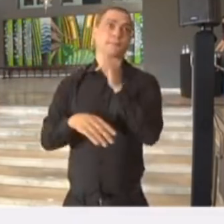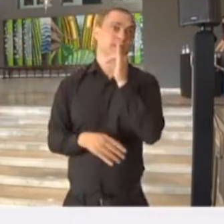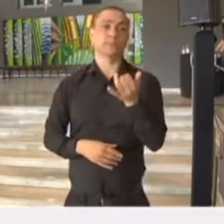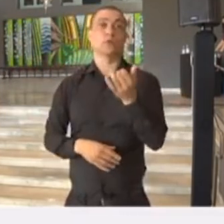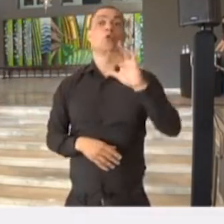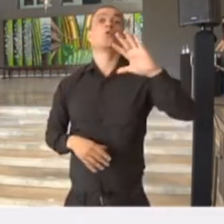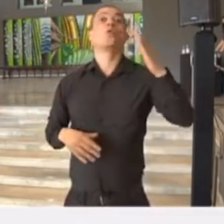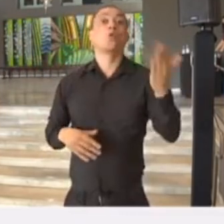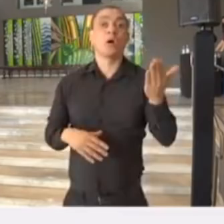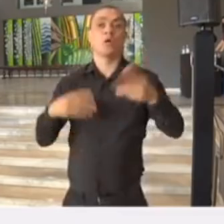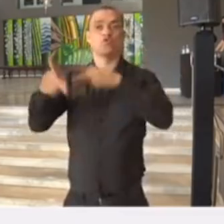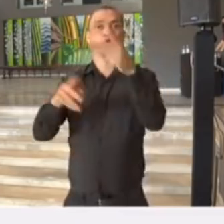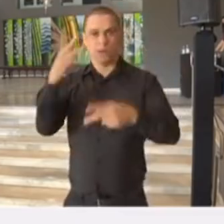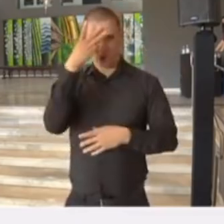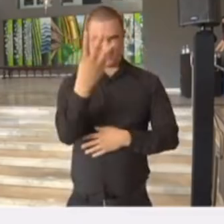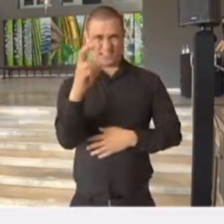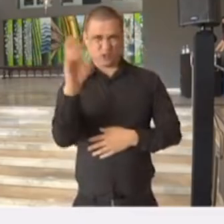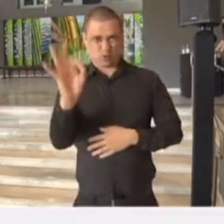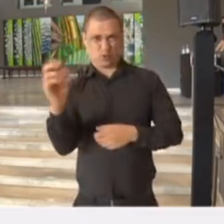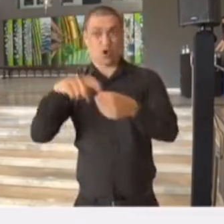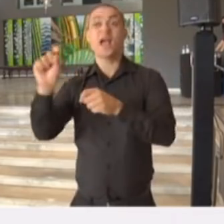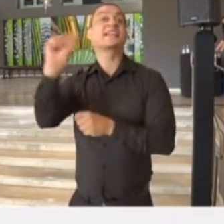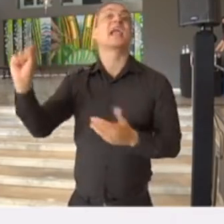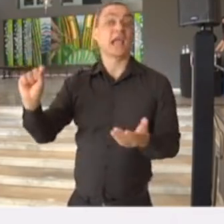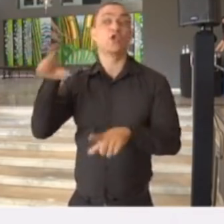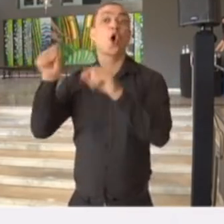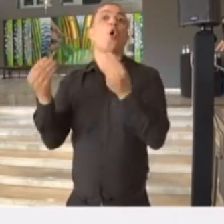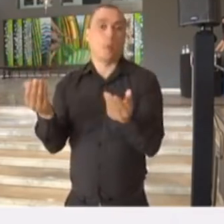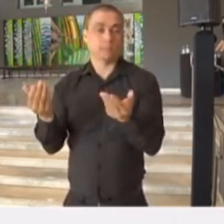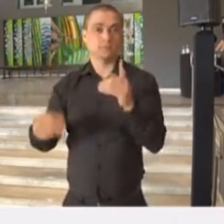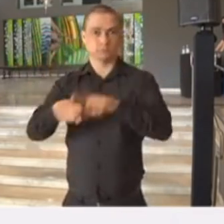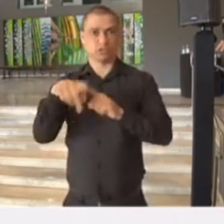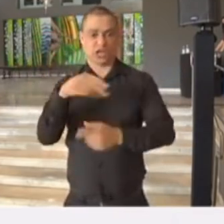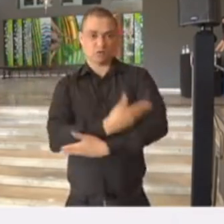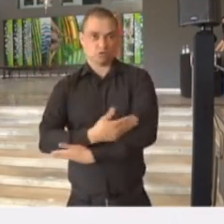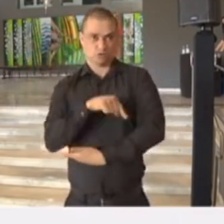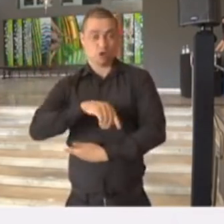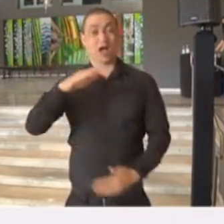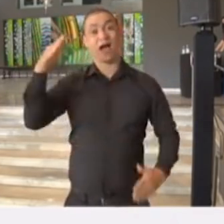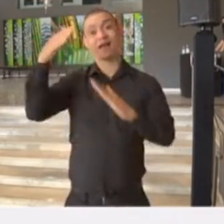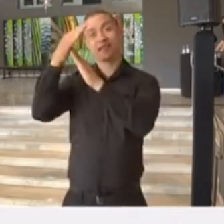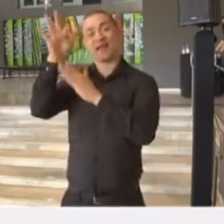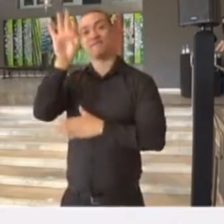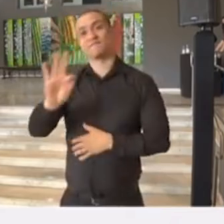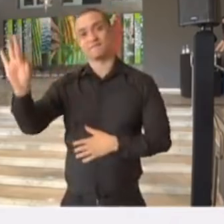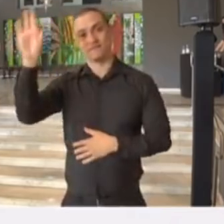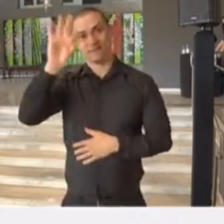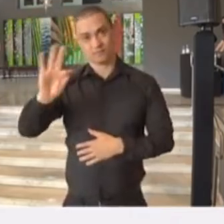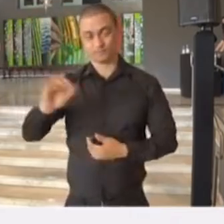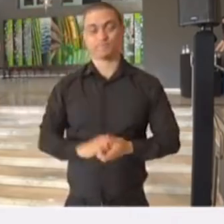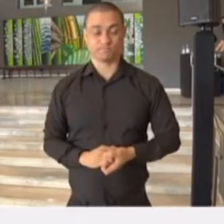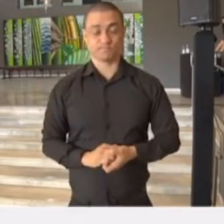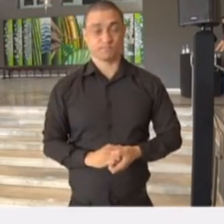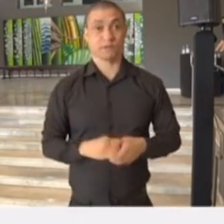definição de qual é o público dos 35%. Lembrando que isso serve desde a educação infantil até o ensino superior.